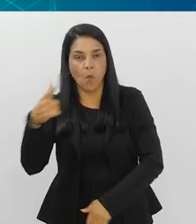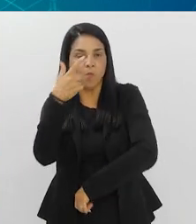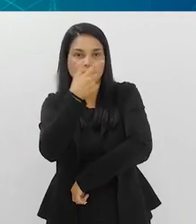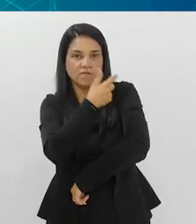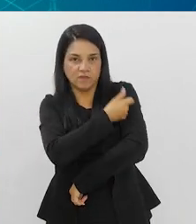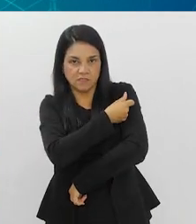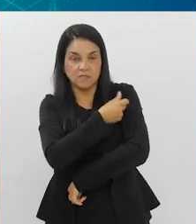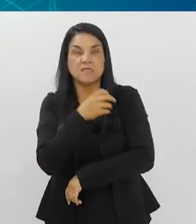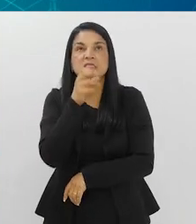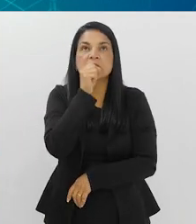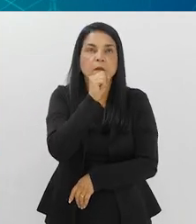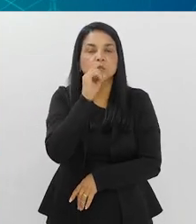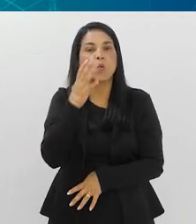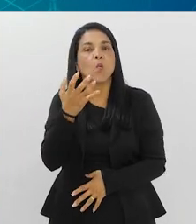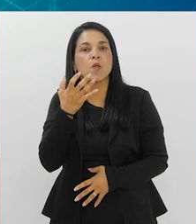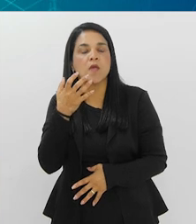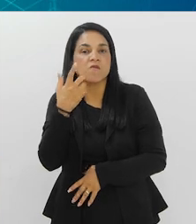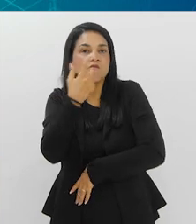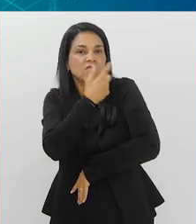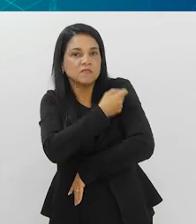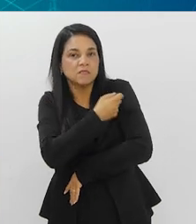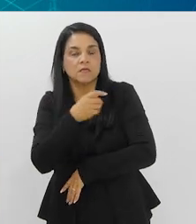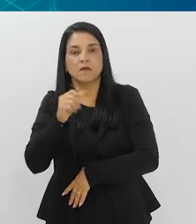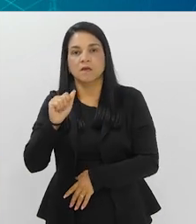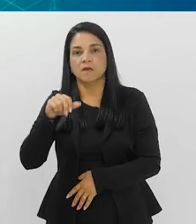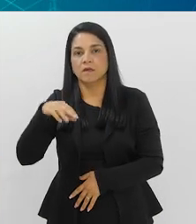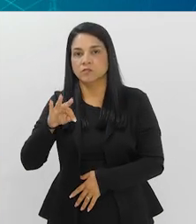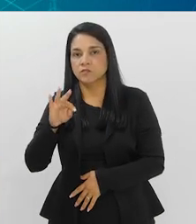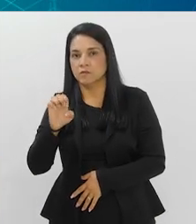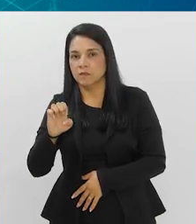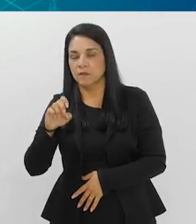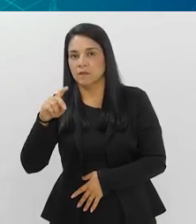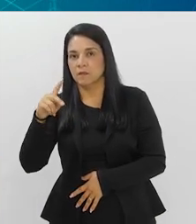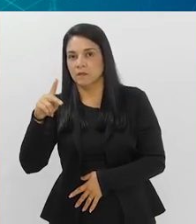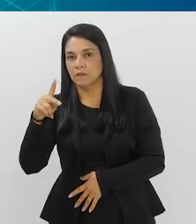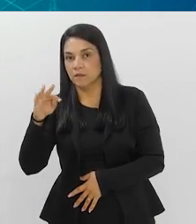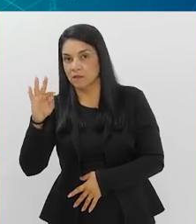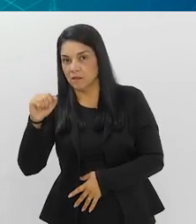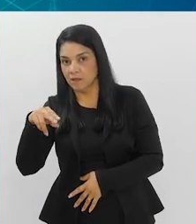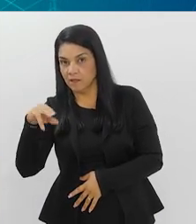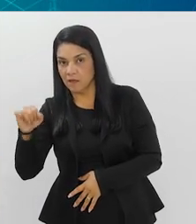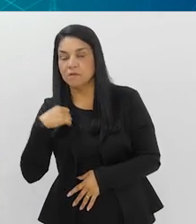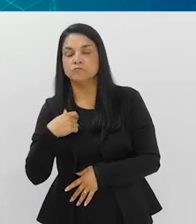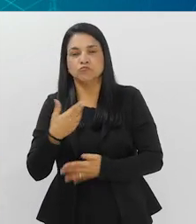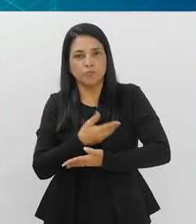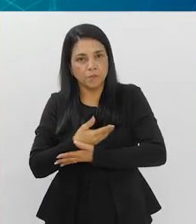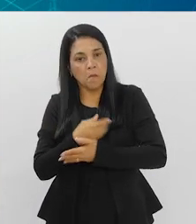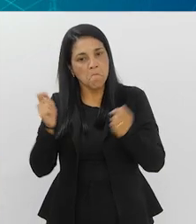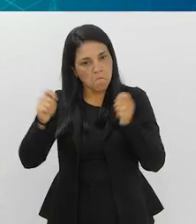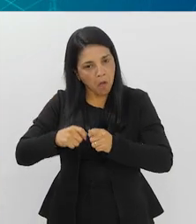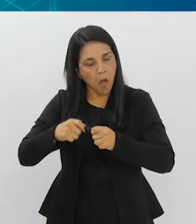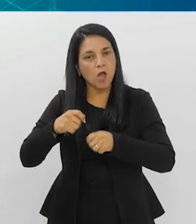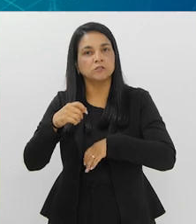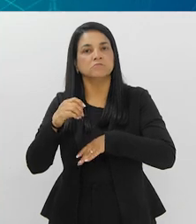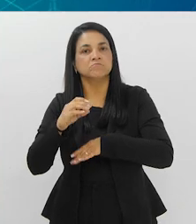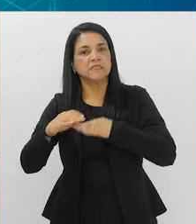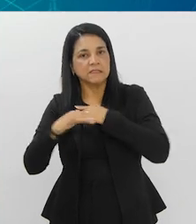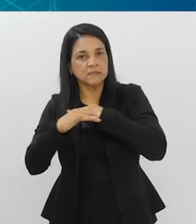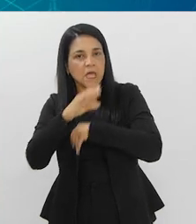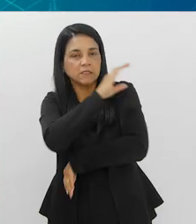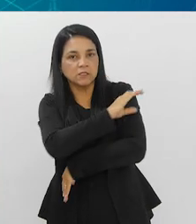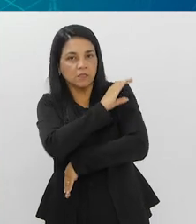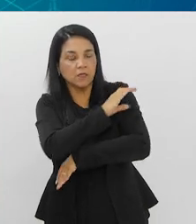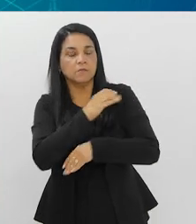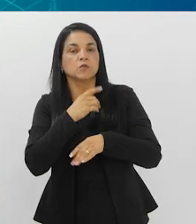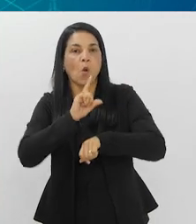ficam de plantão se você quiser sábado fazer uma vacina antitetânica no seu bebê, pode fazer na nossa cidade que a gente tem